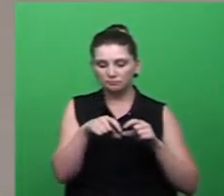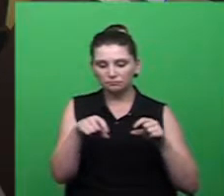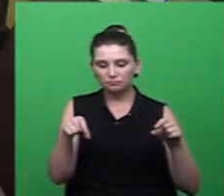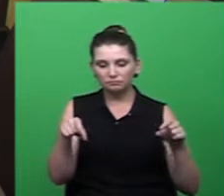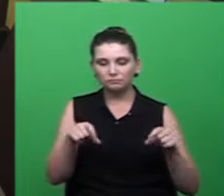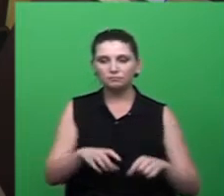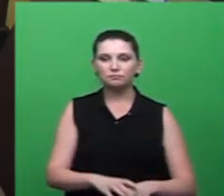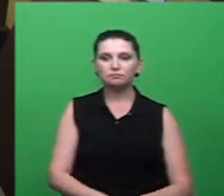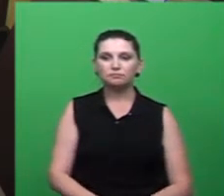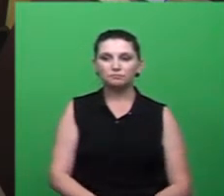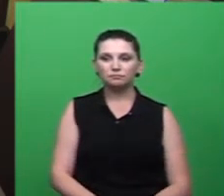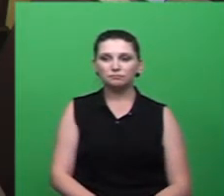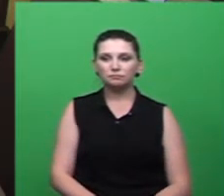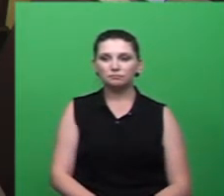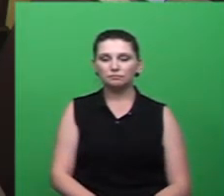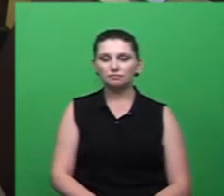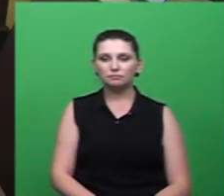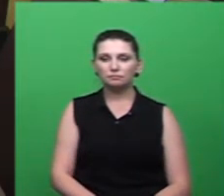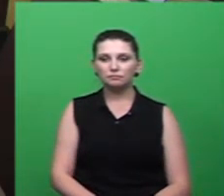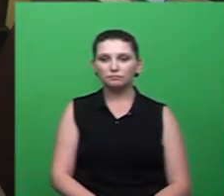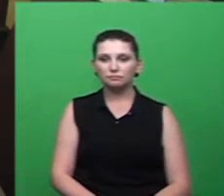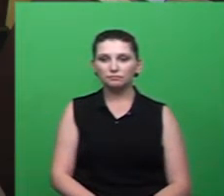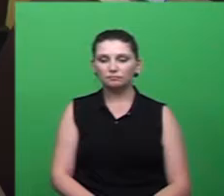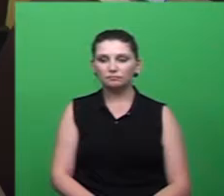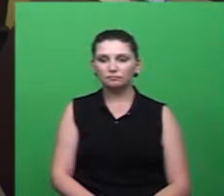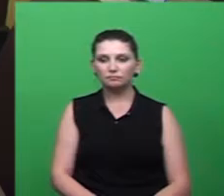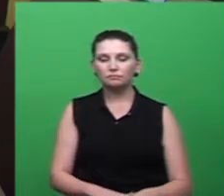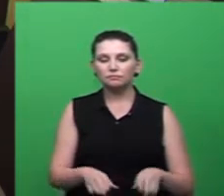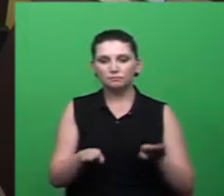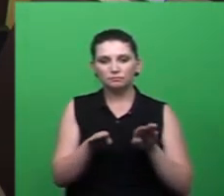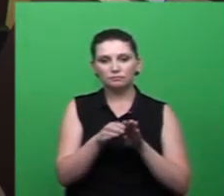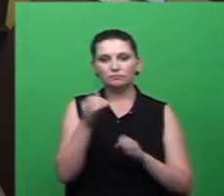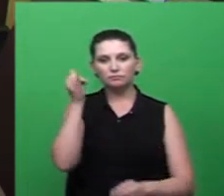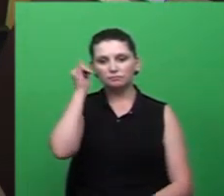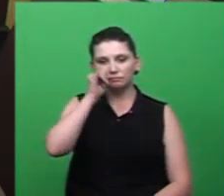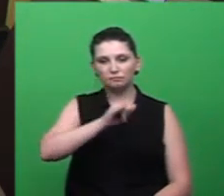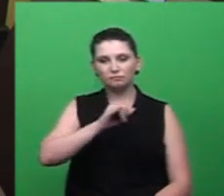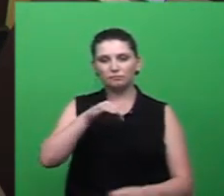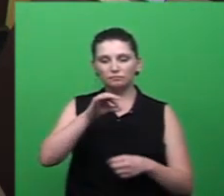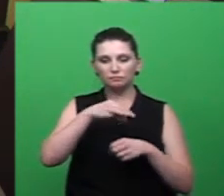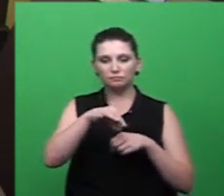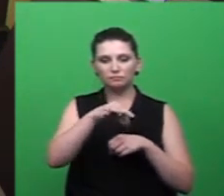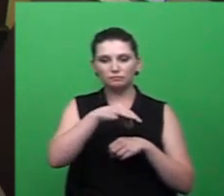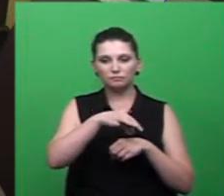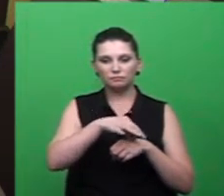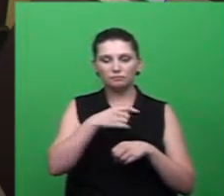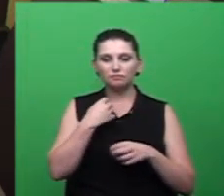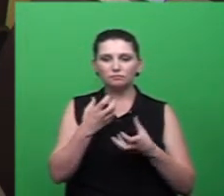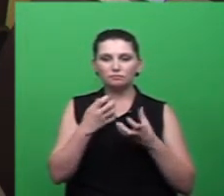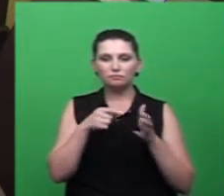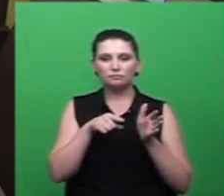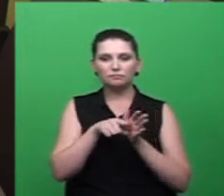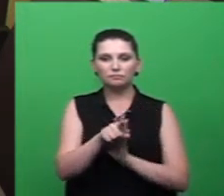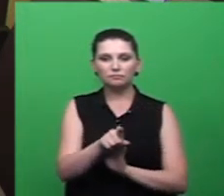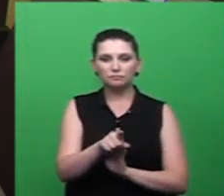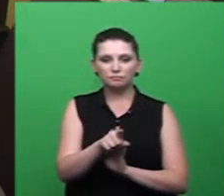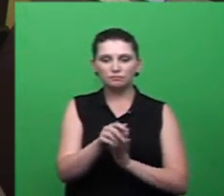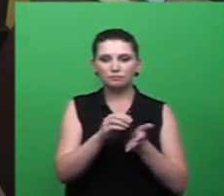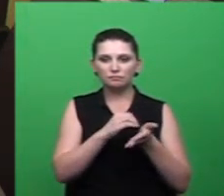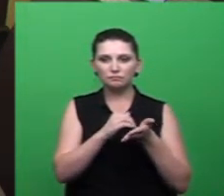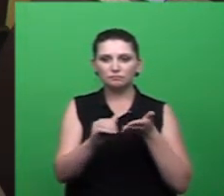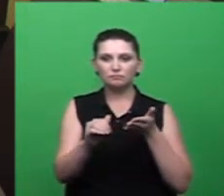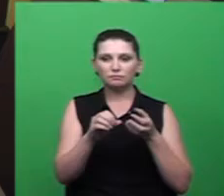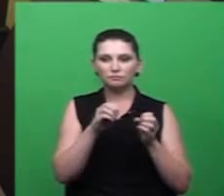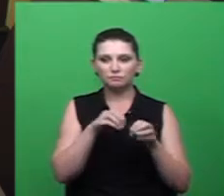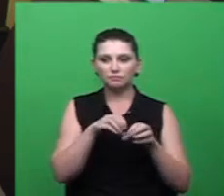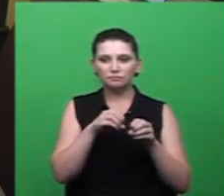falando sobre a prevenção do mosquito eu gostaria de fazer uma pergunta ao secretário e à secretaria